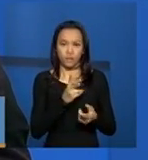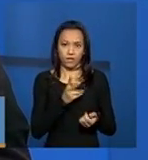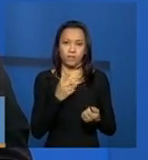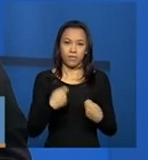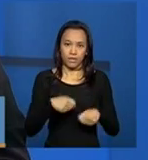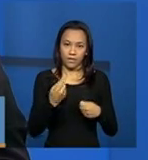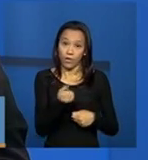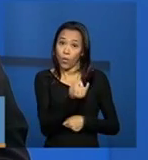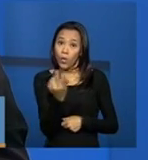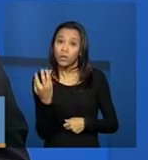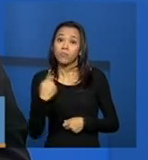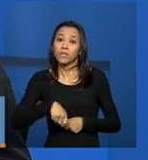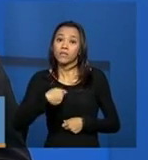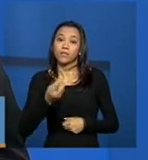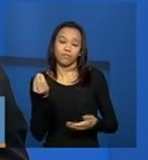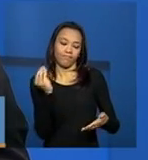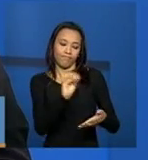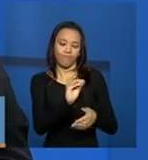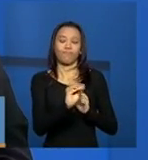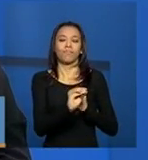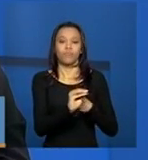quantificar, não tem outra maneira.